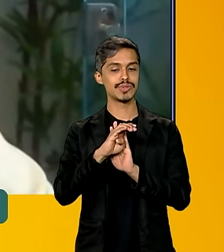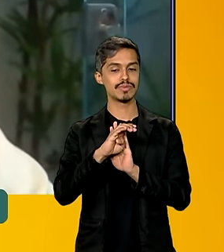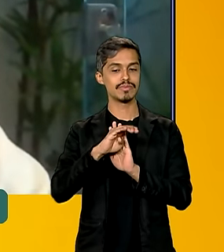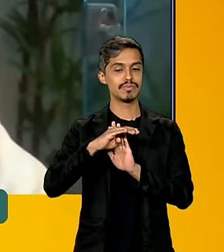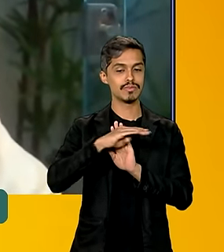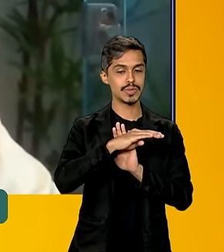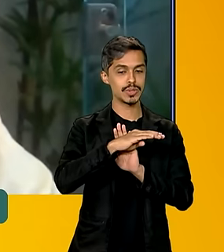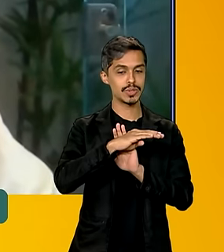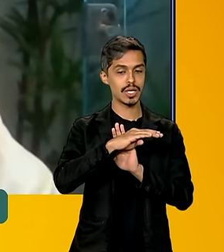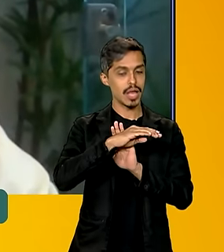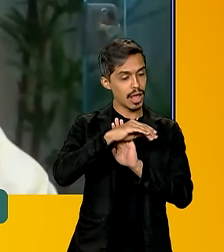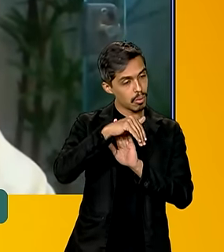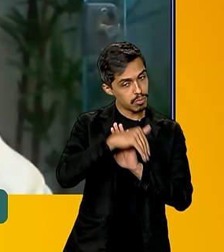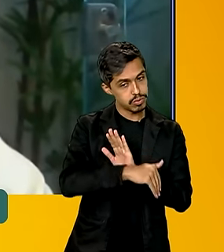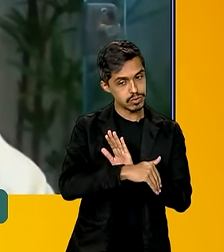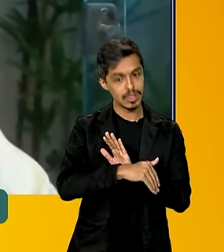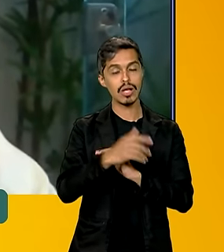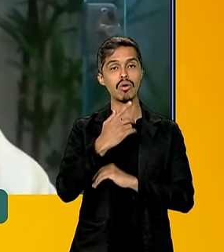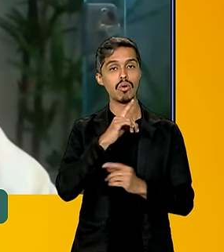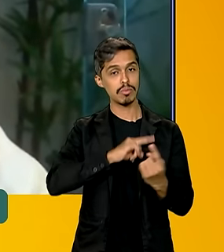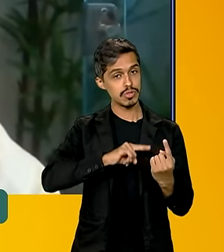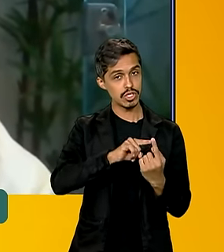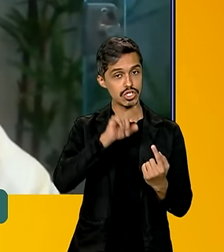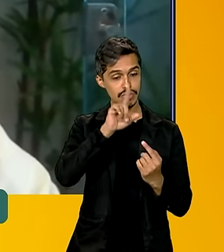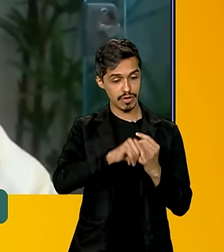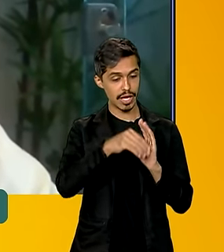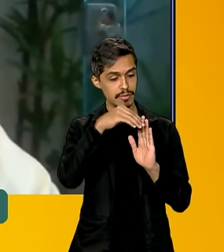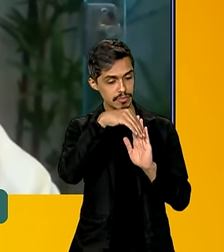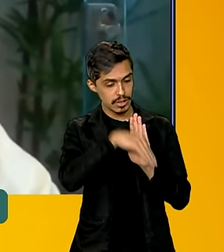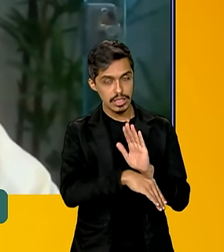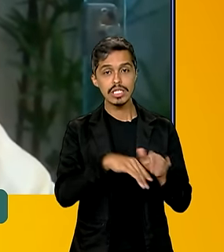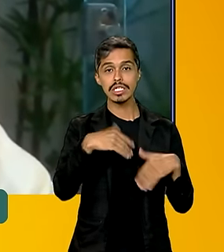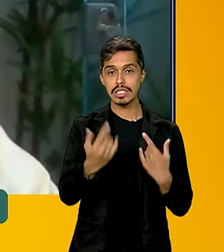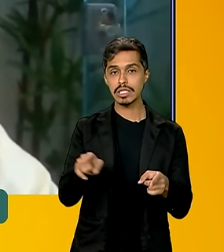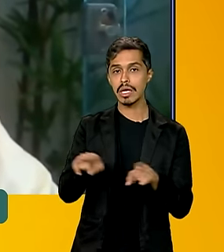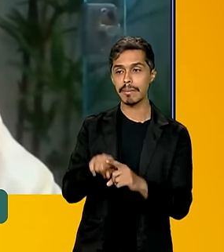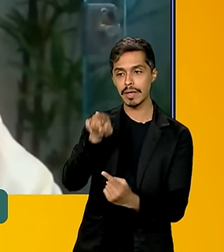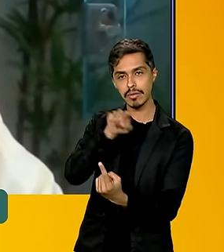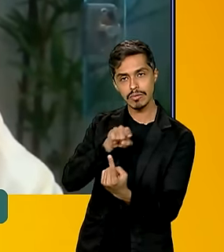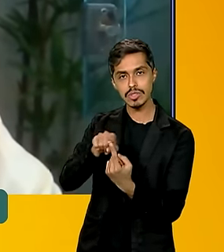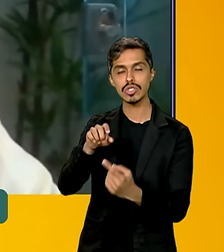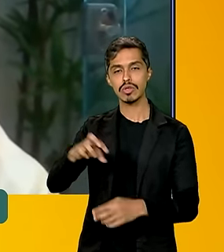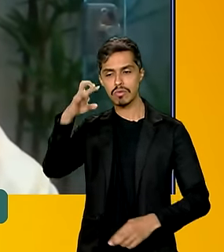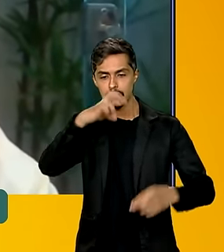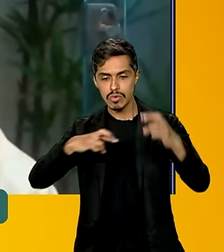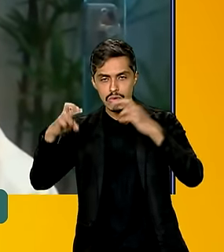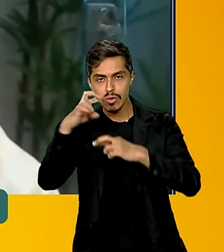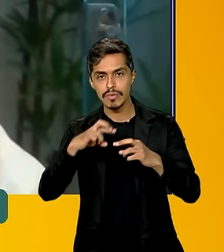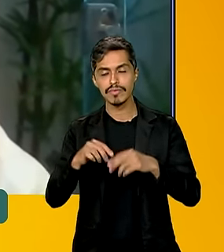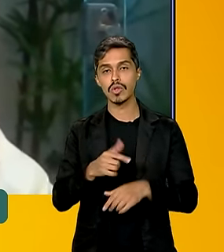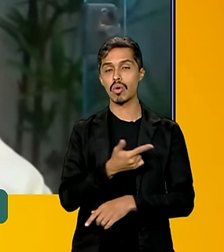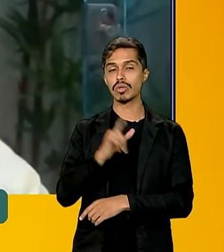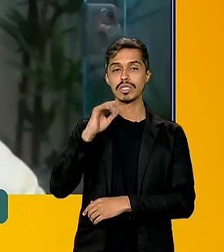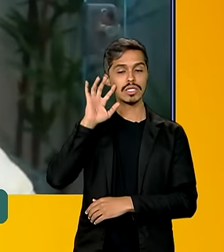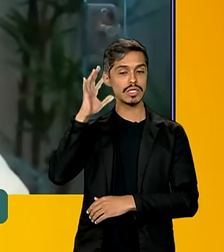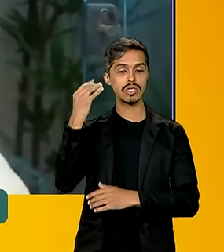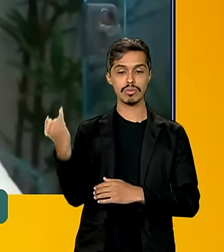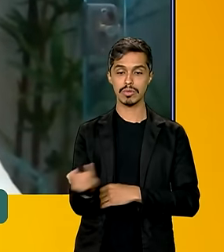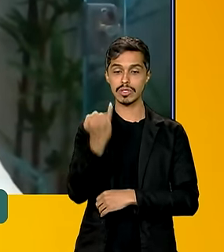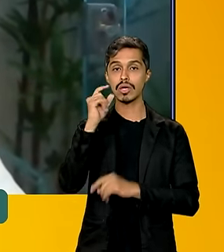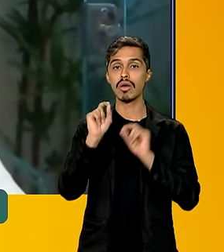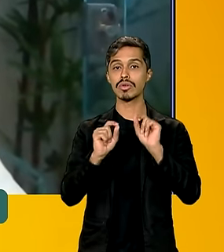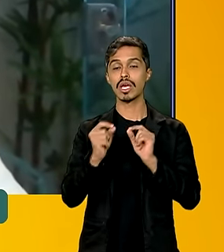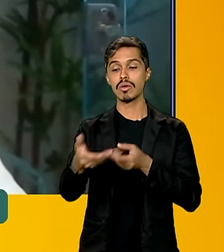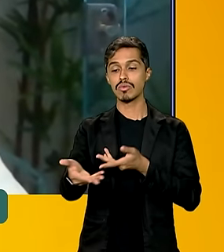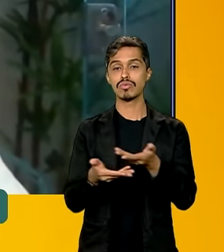continuar com, uma das medidas é o aumento da fiscalização, com certeza, mas uma outra medida muito importante é o